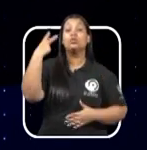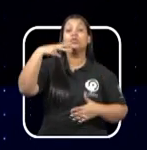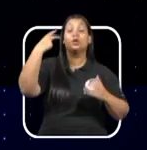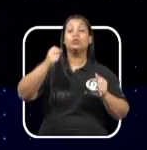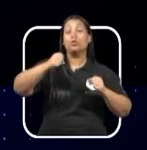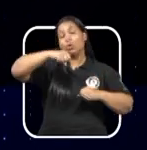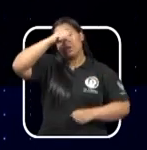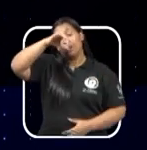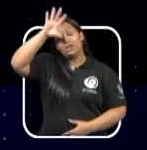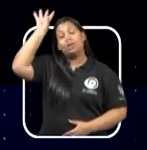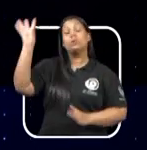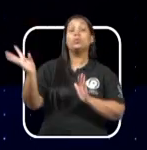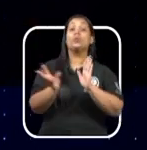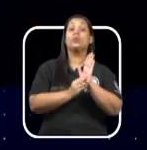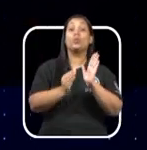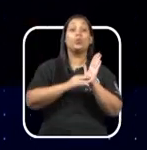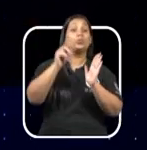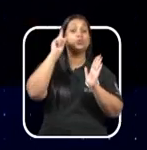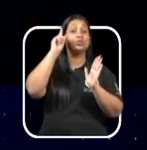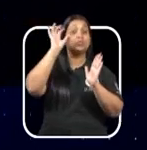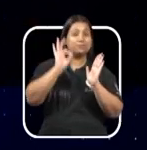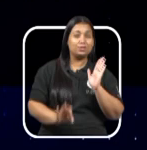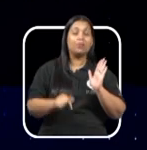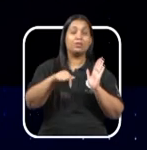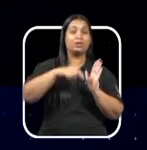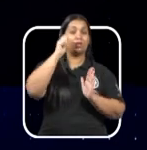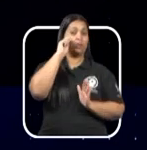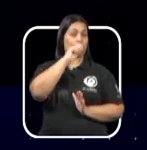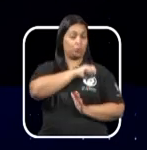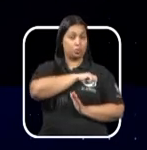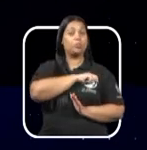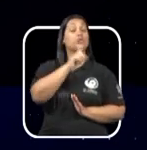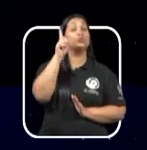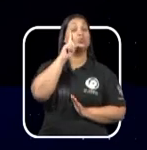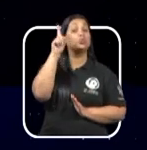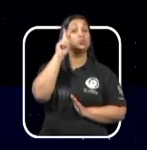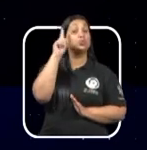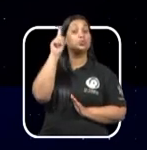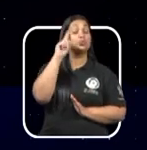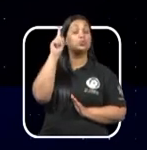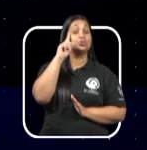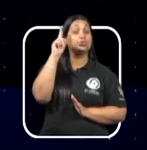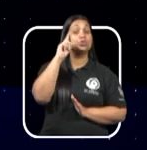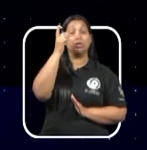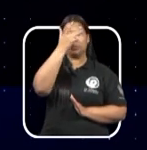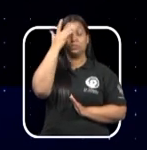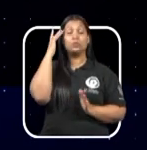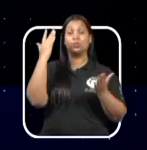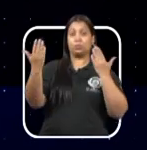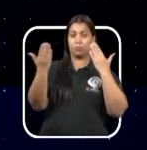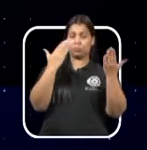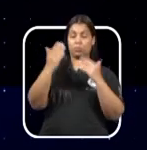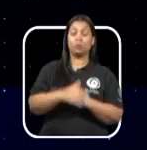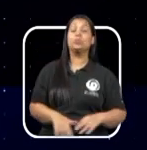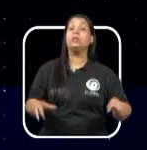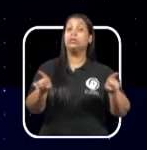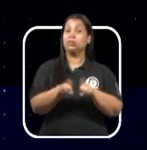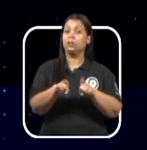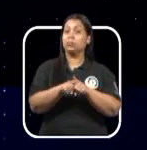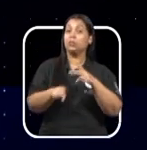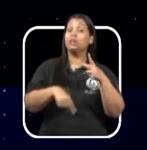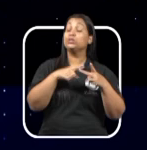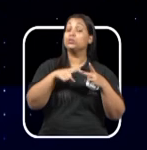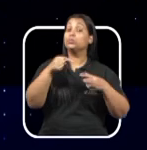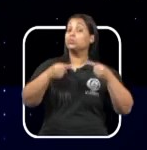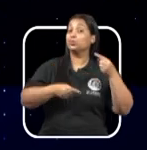inclui no calendário oficial do município o Dia Municipal dos Psicólogos. Também em segunda discussão,